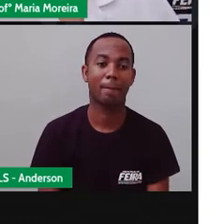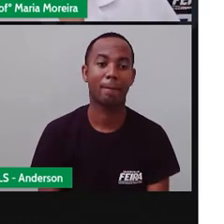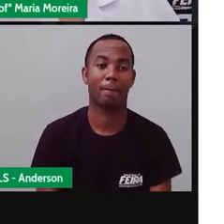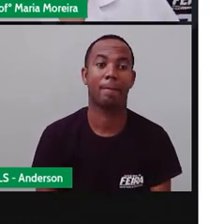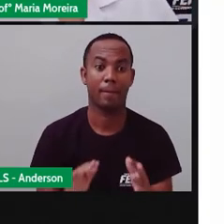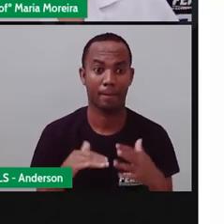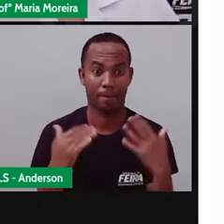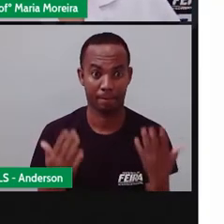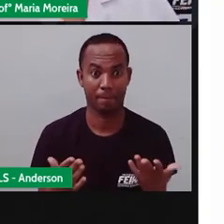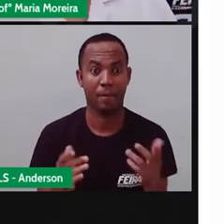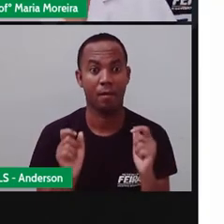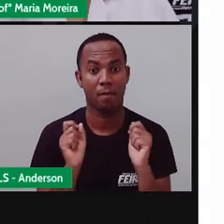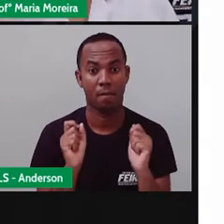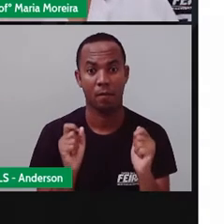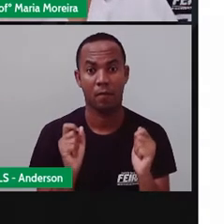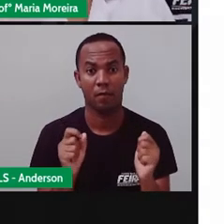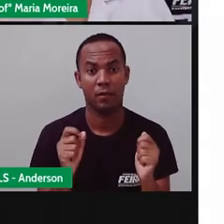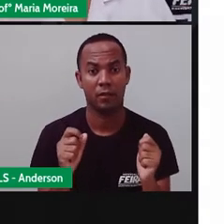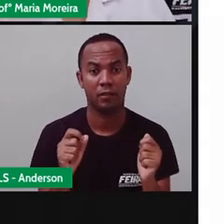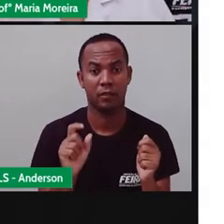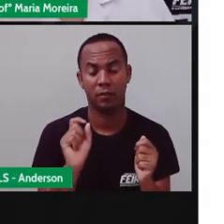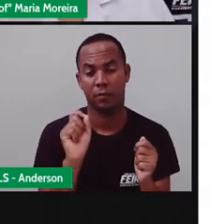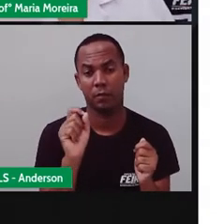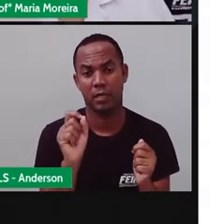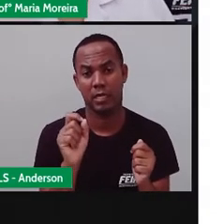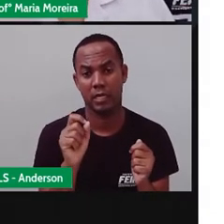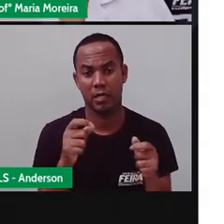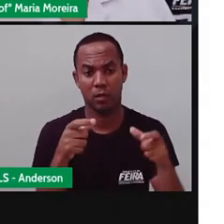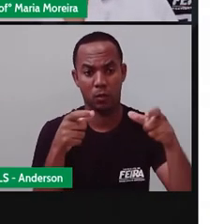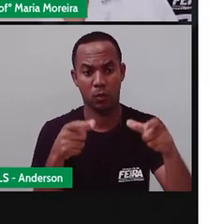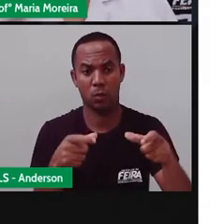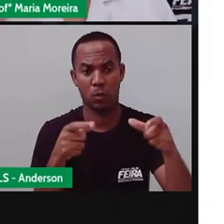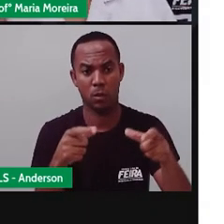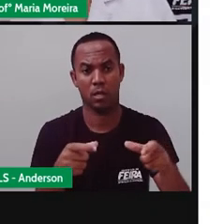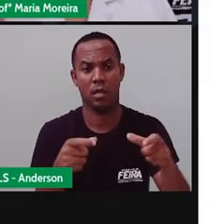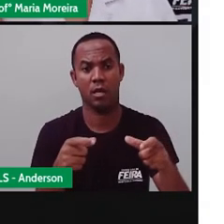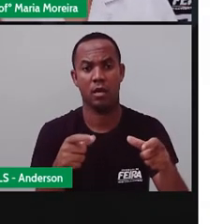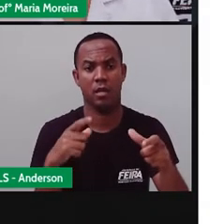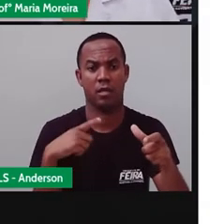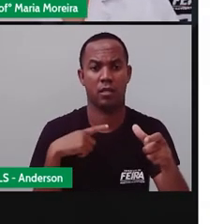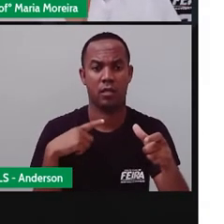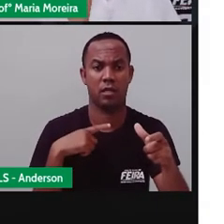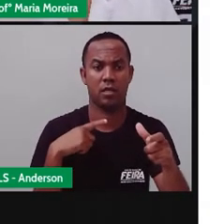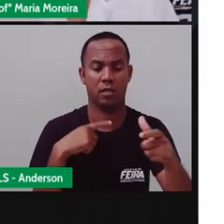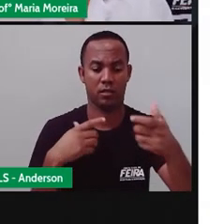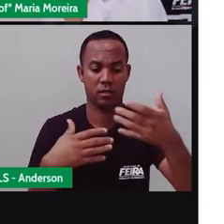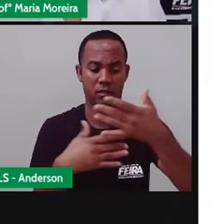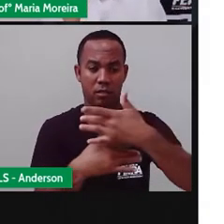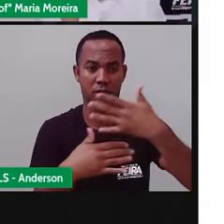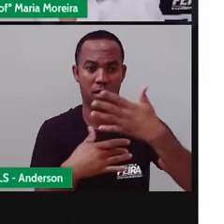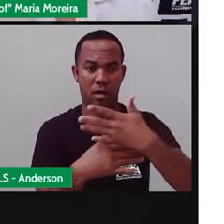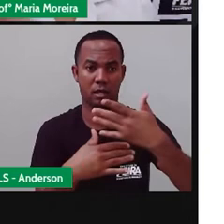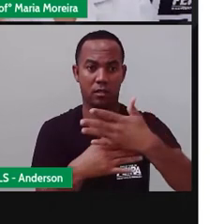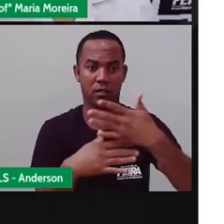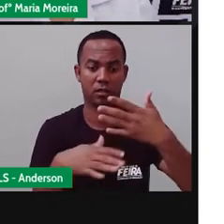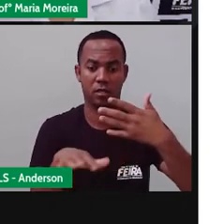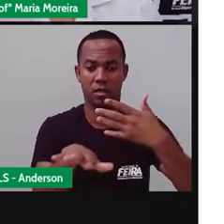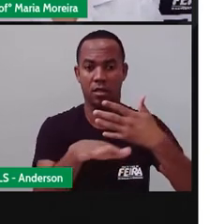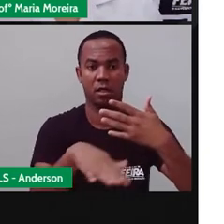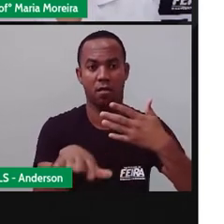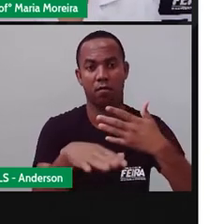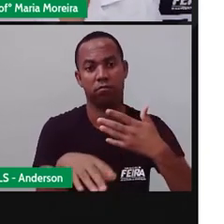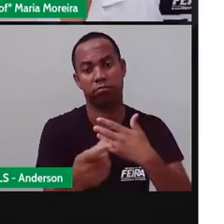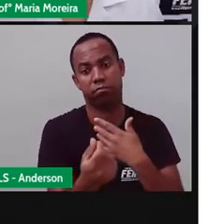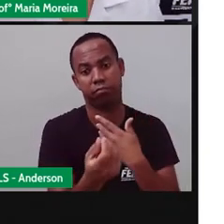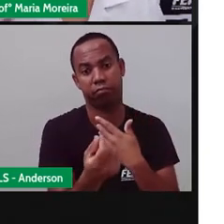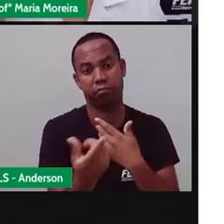Podem também, né, segundo sua localização, representar a cidade em alguns aspectos, né, como financeiro,